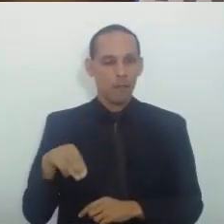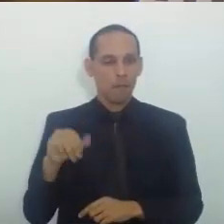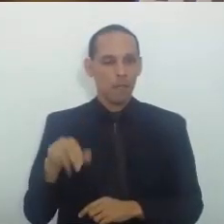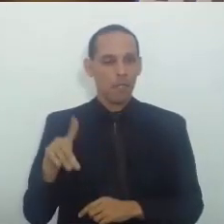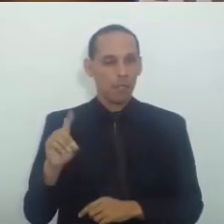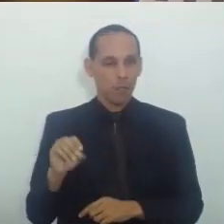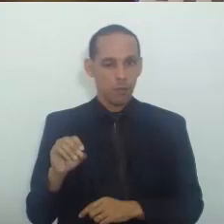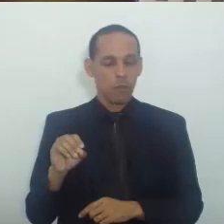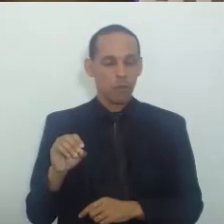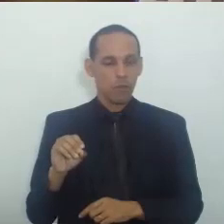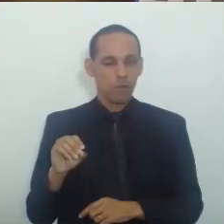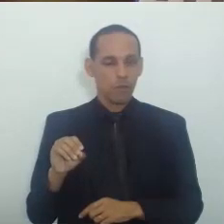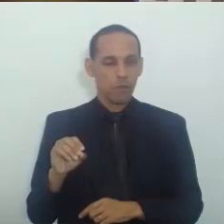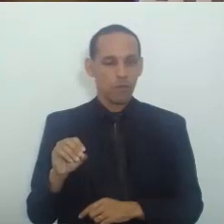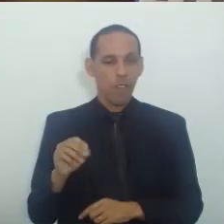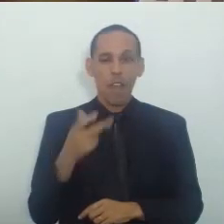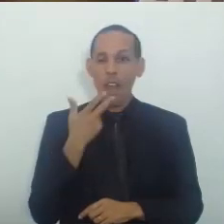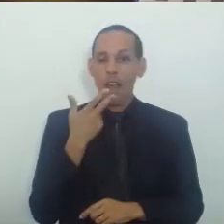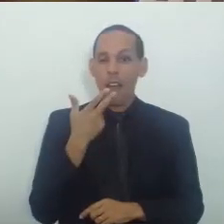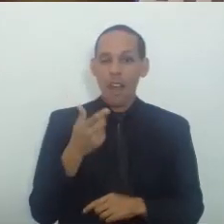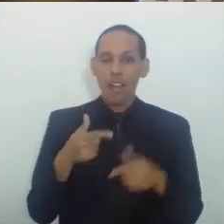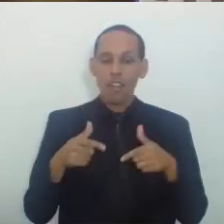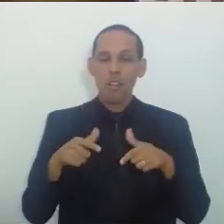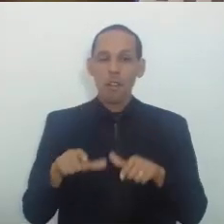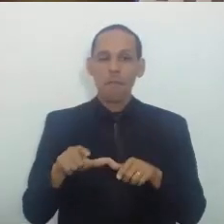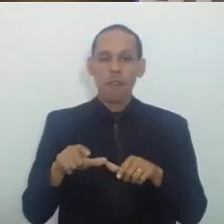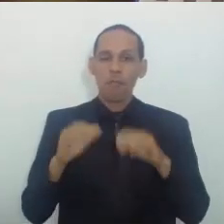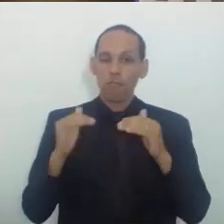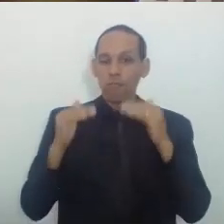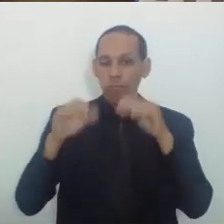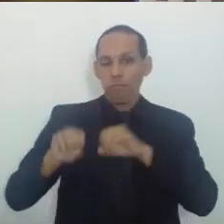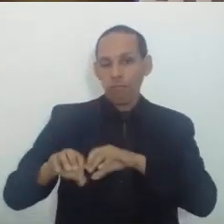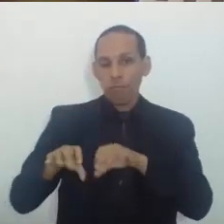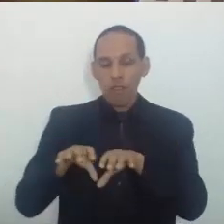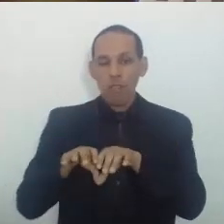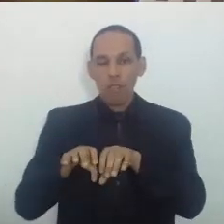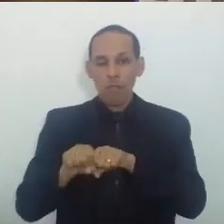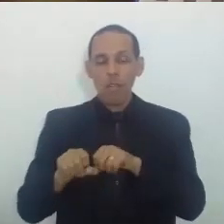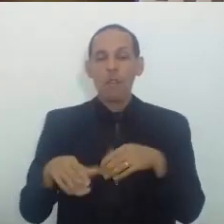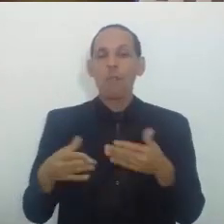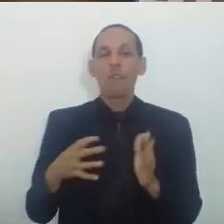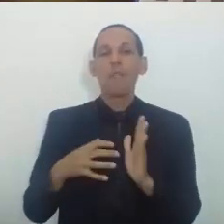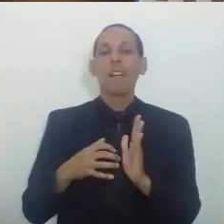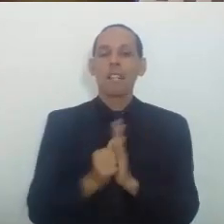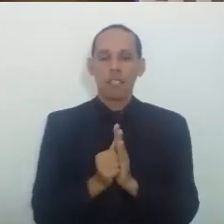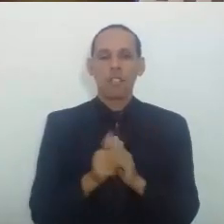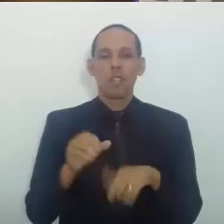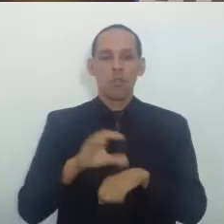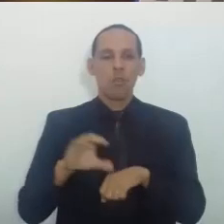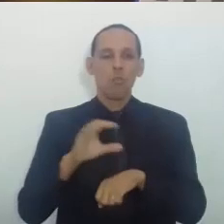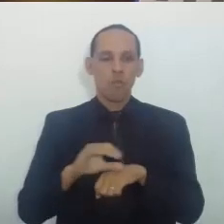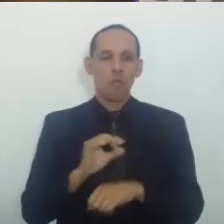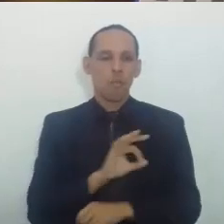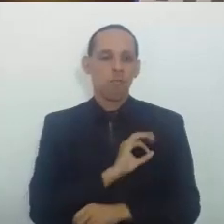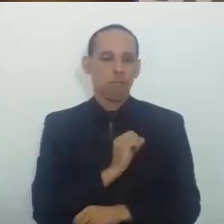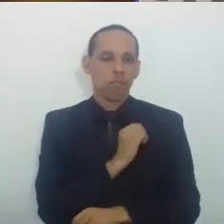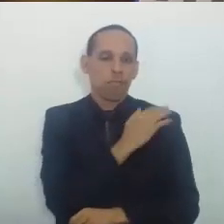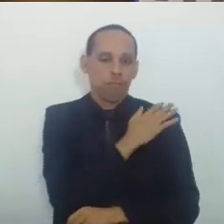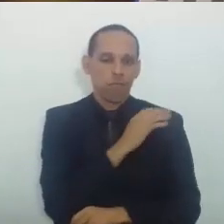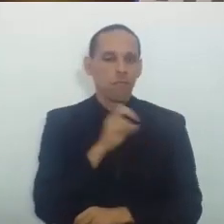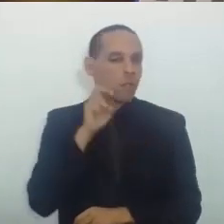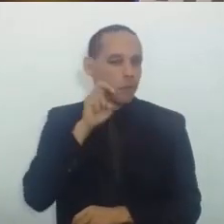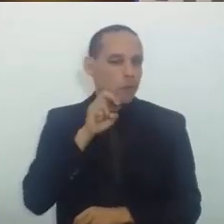Que diz Exigência de diploma De curso superior No momento da matrícula Do curso de formação Concurso de oficiais Da Polícia Militar Do Estado Rio Grande do Norte